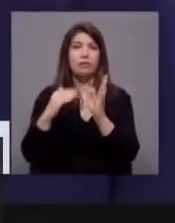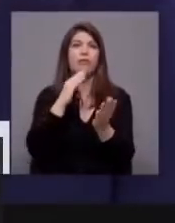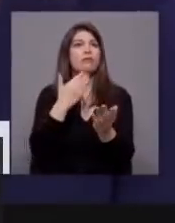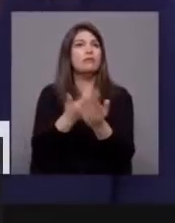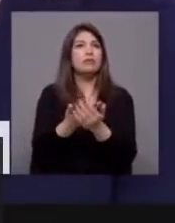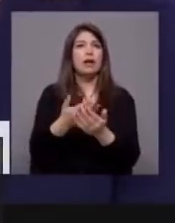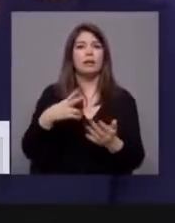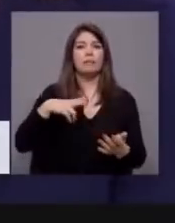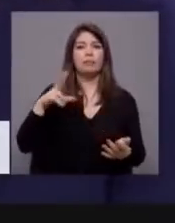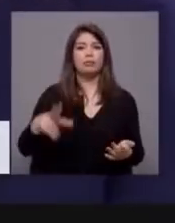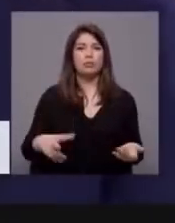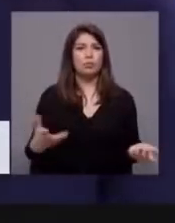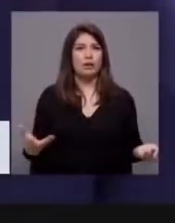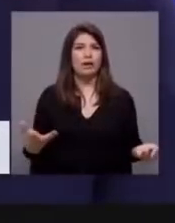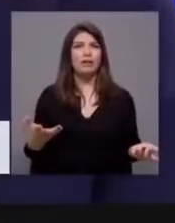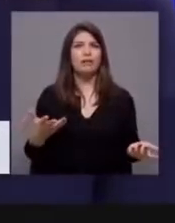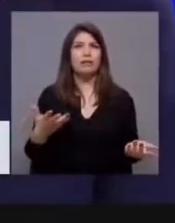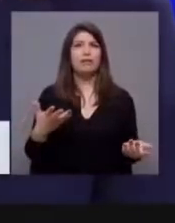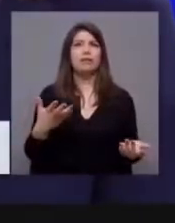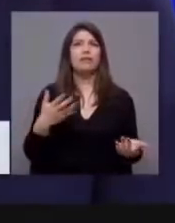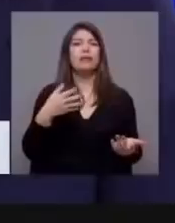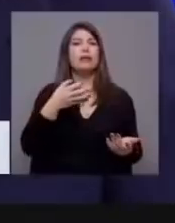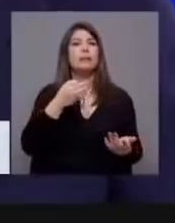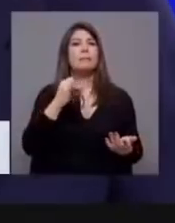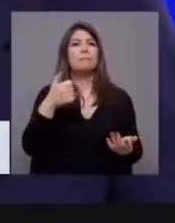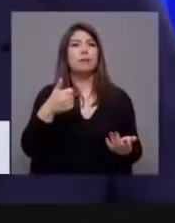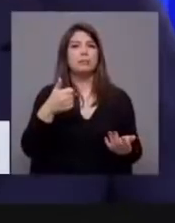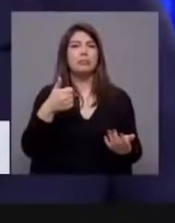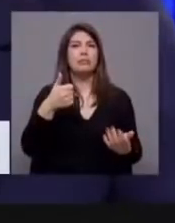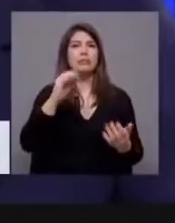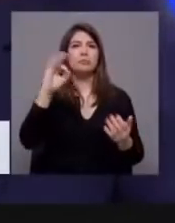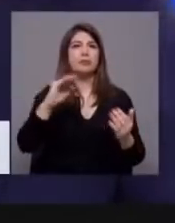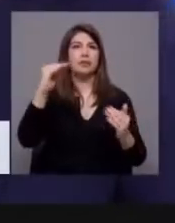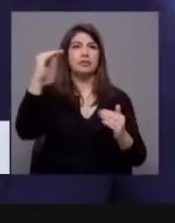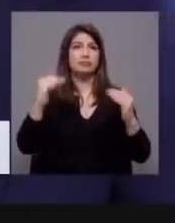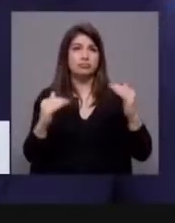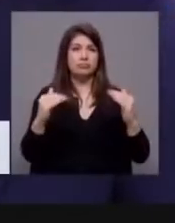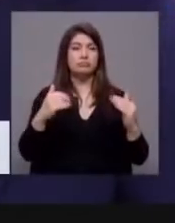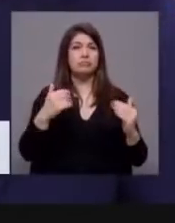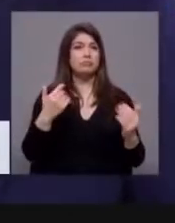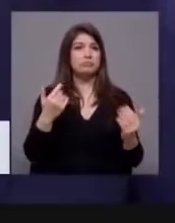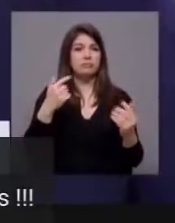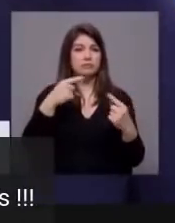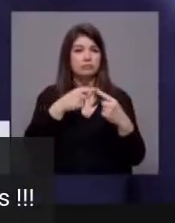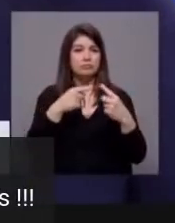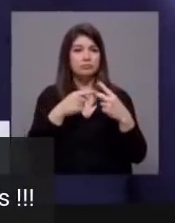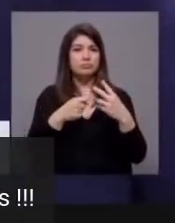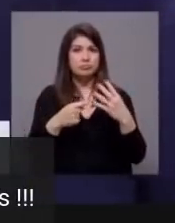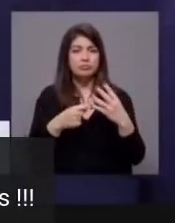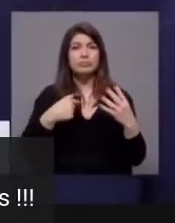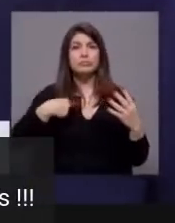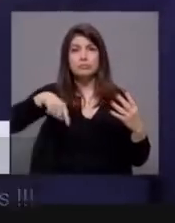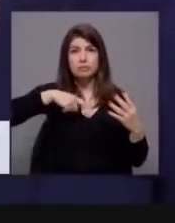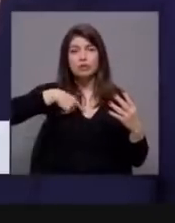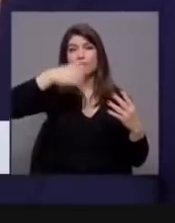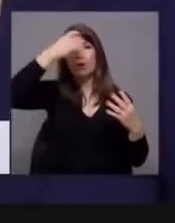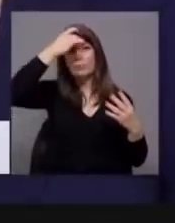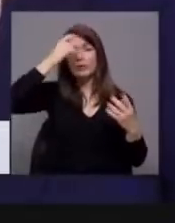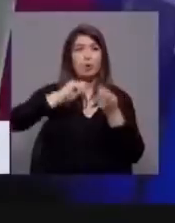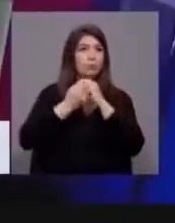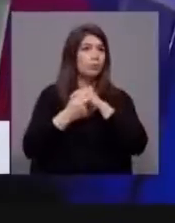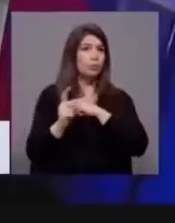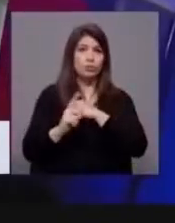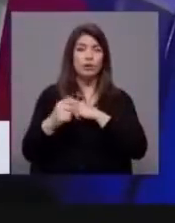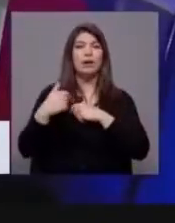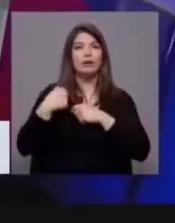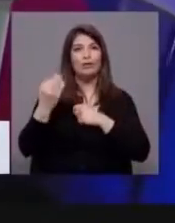países em que o salário nos pesa menos no PIB. Como não mudámos a opinião… só retirando essas normas que estão… Nós não mudámos a opinião. para concluir. E o